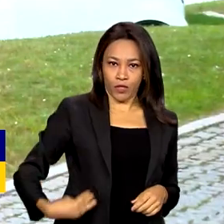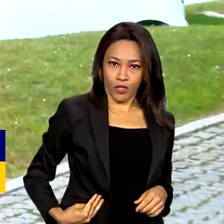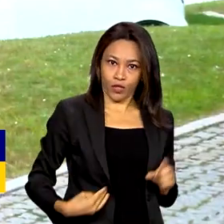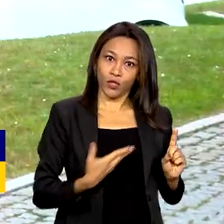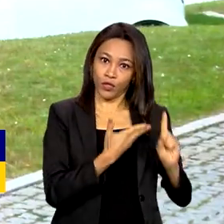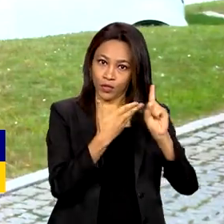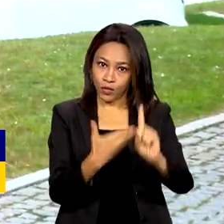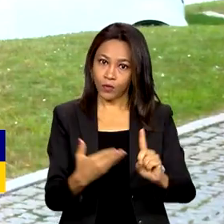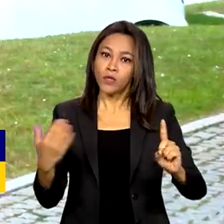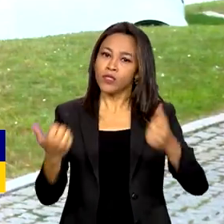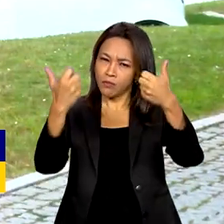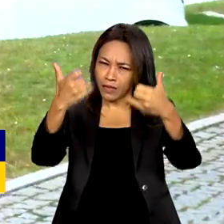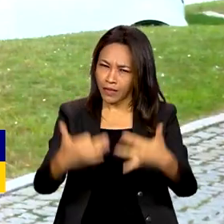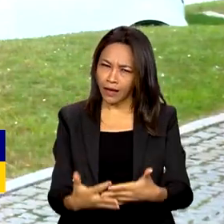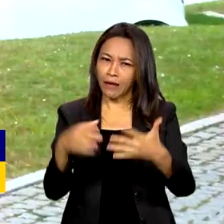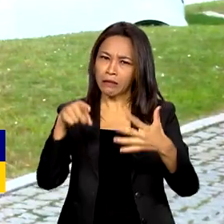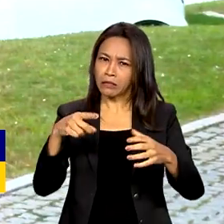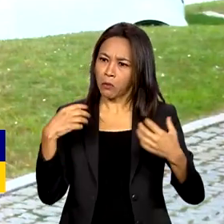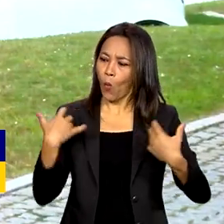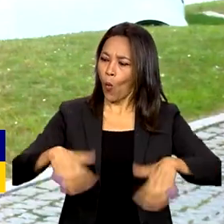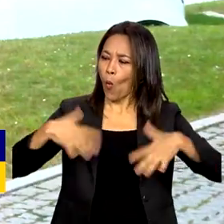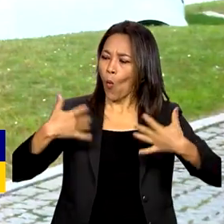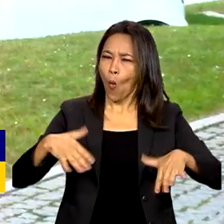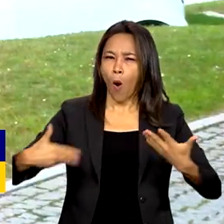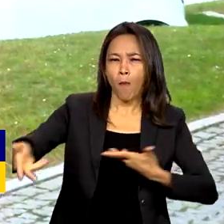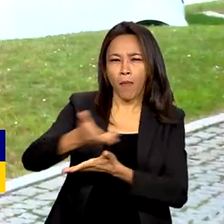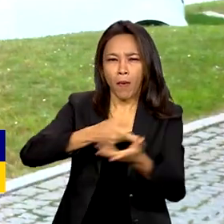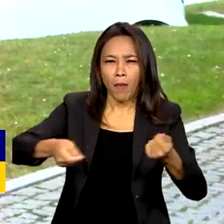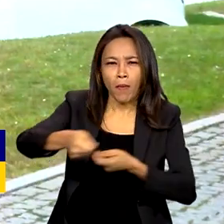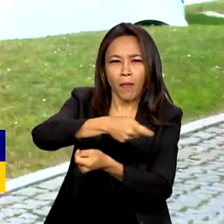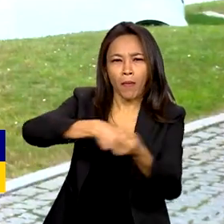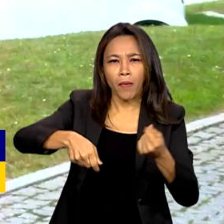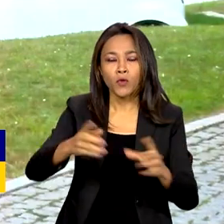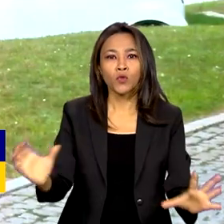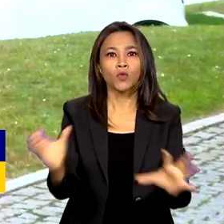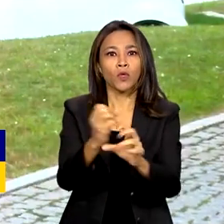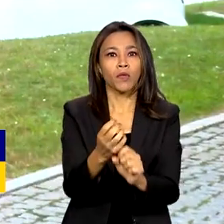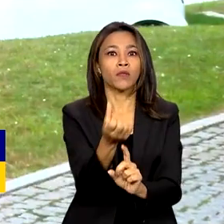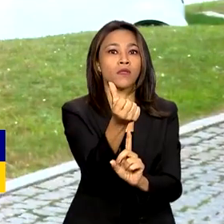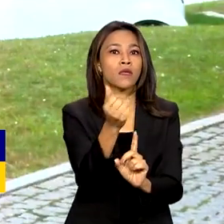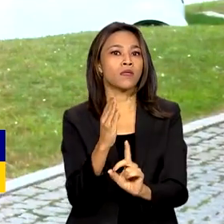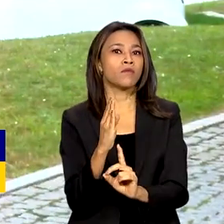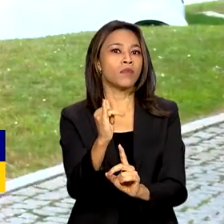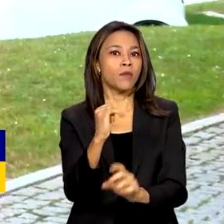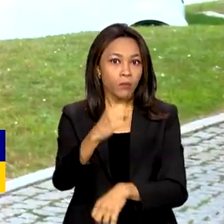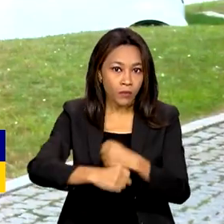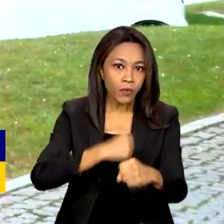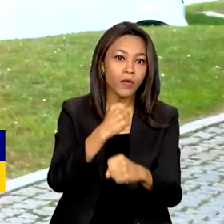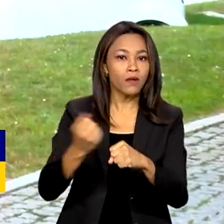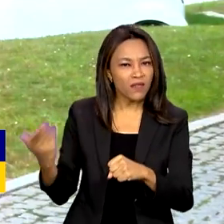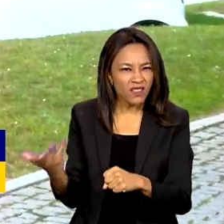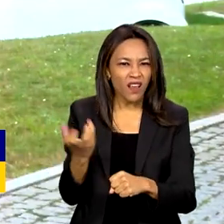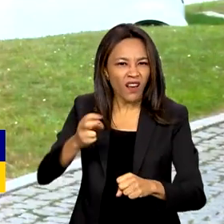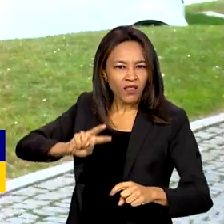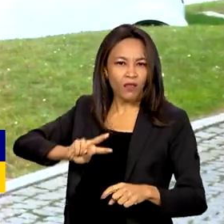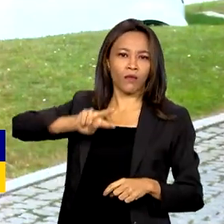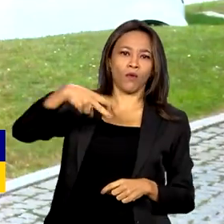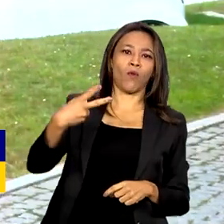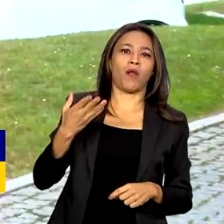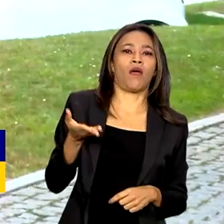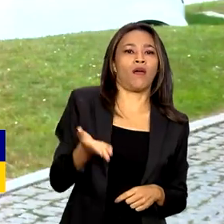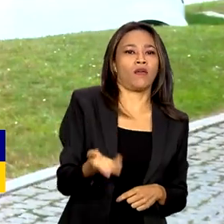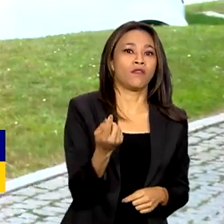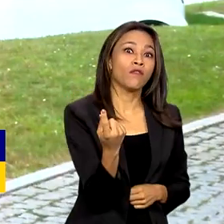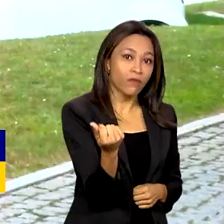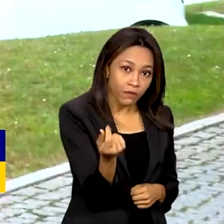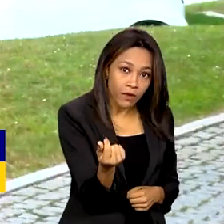potencial de crescimento dessa relação comercial, que hoje chega ali quase a 6 bilhões de dólares por ano, mas que eles pretendem dobrar esse número. estavam